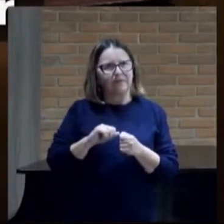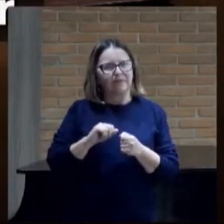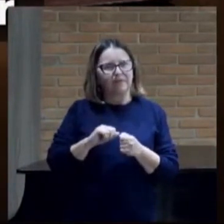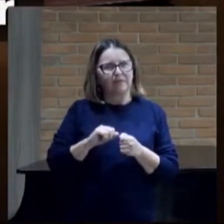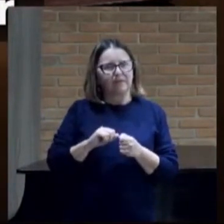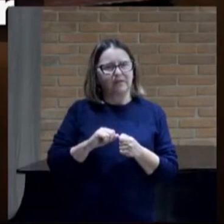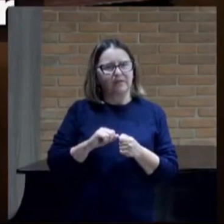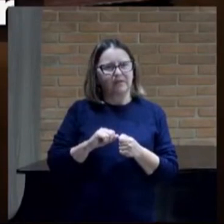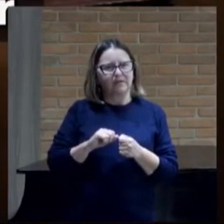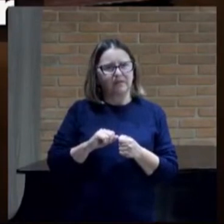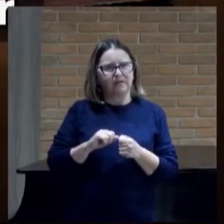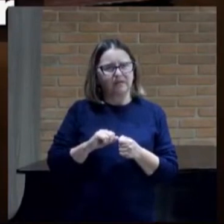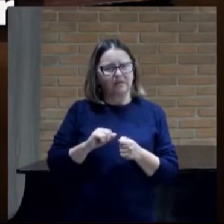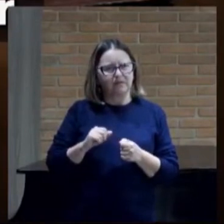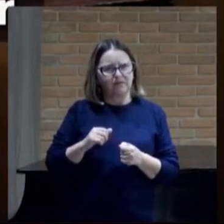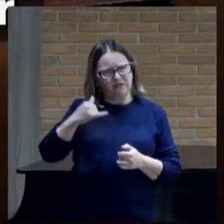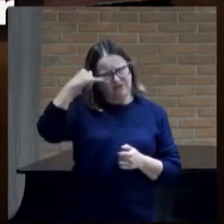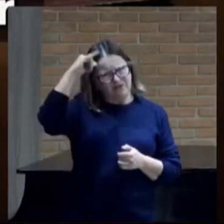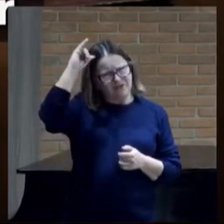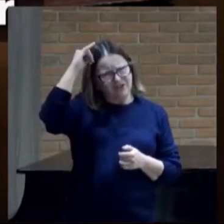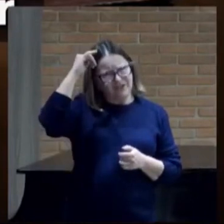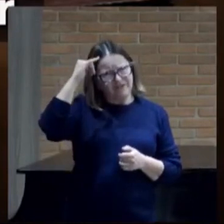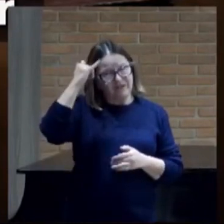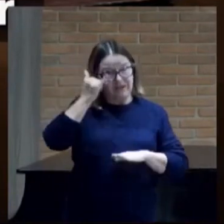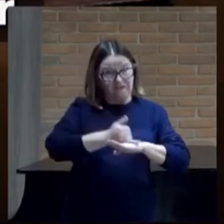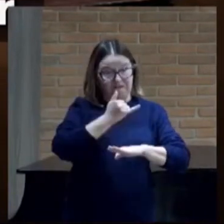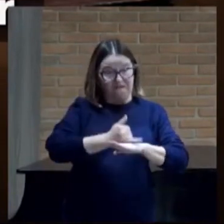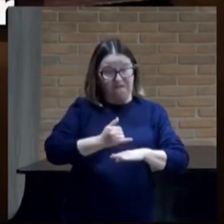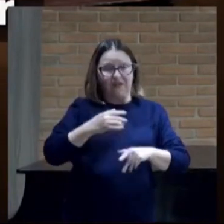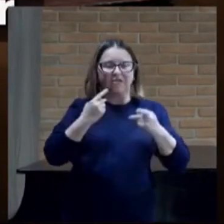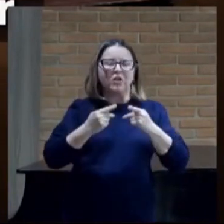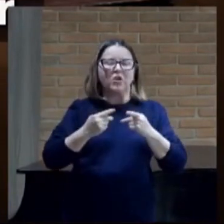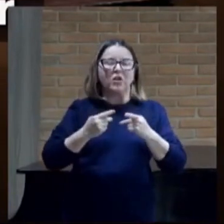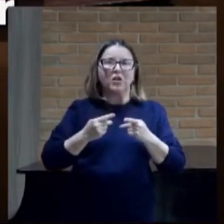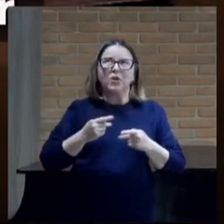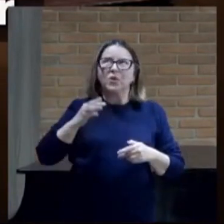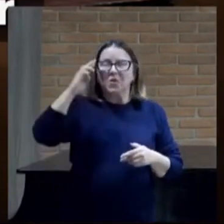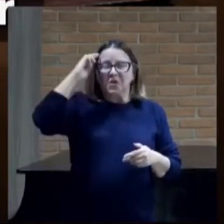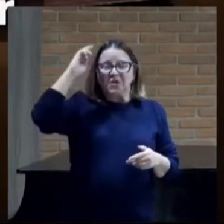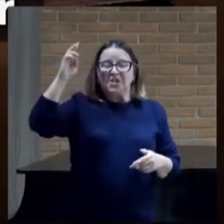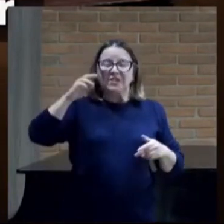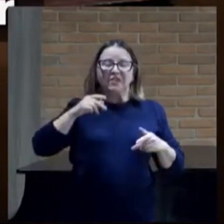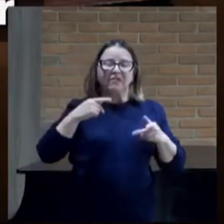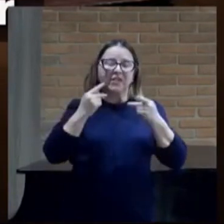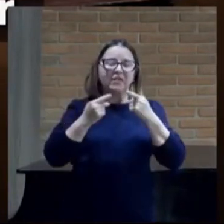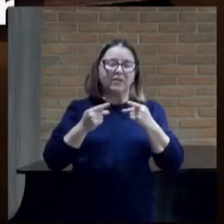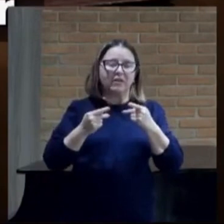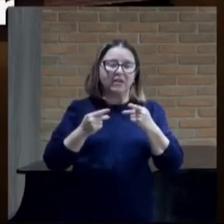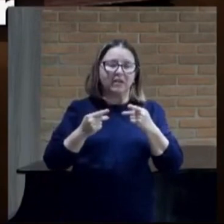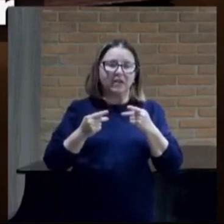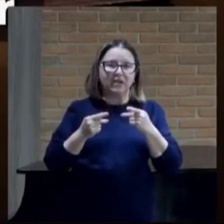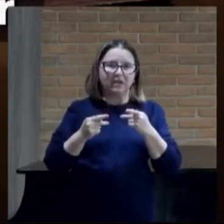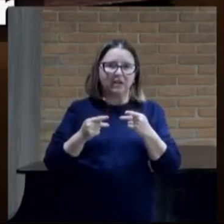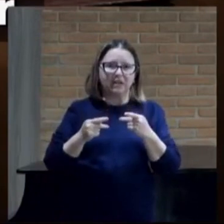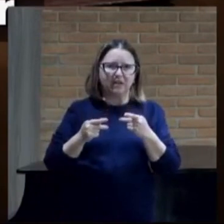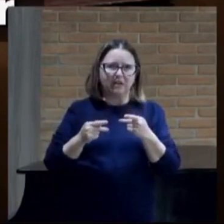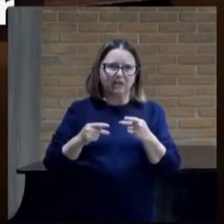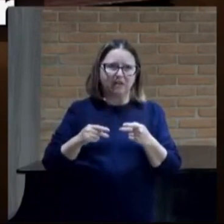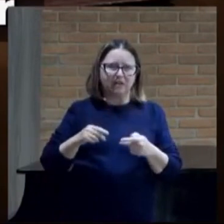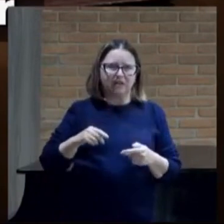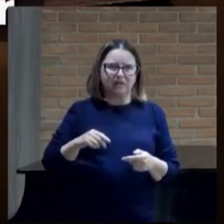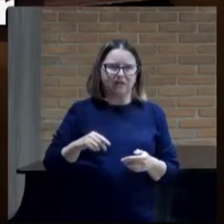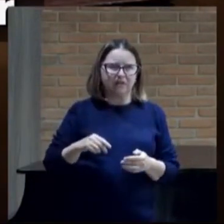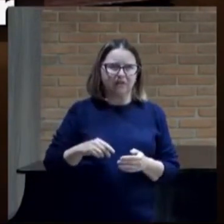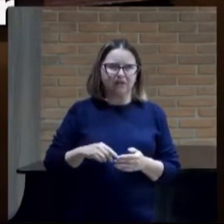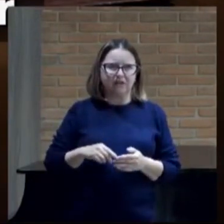uns chifres de ferro e disse, assim diz o Senhor, com este escornearás os